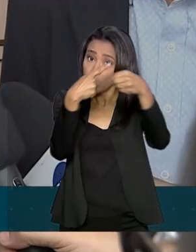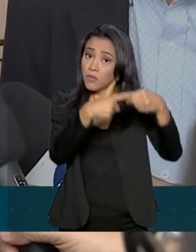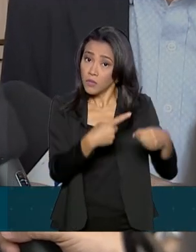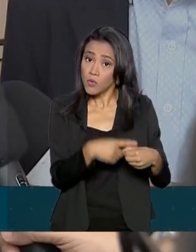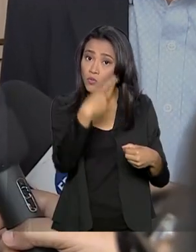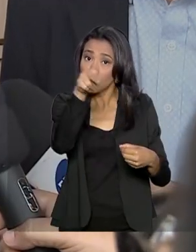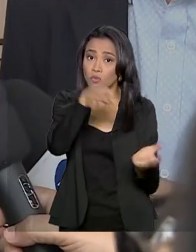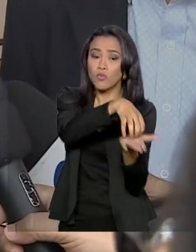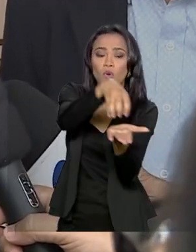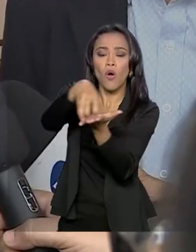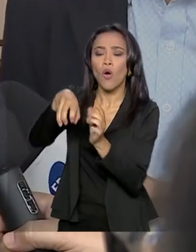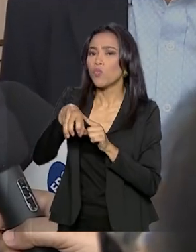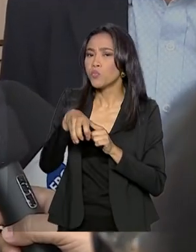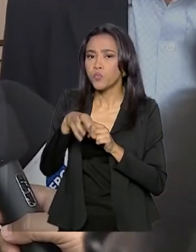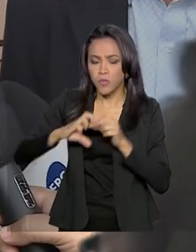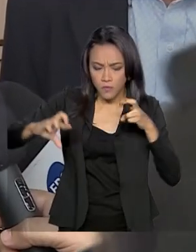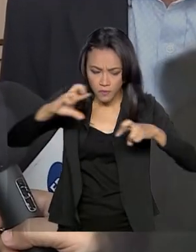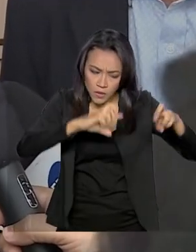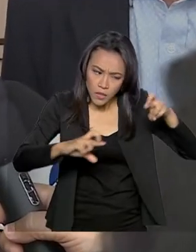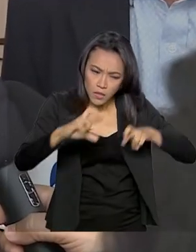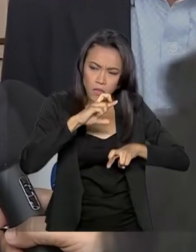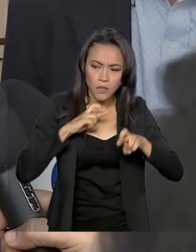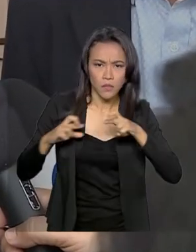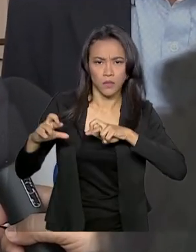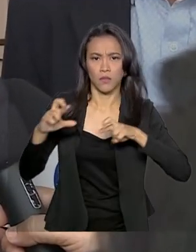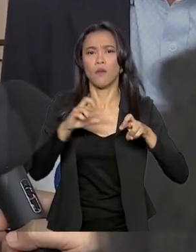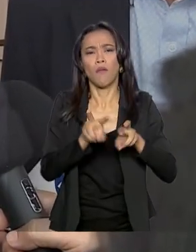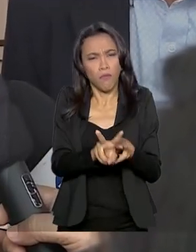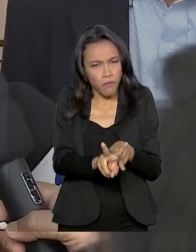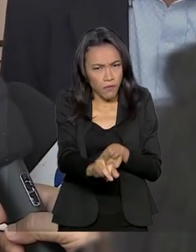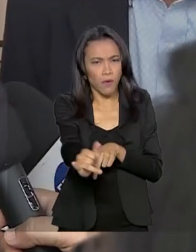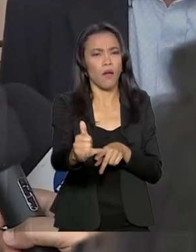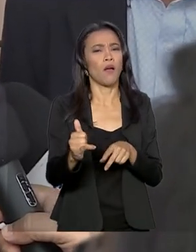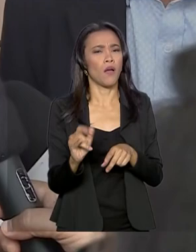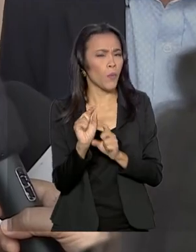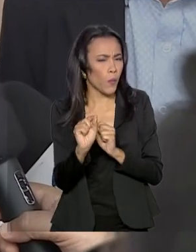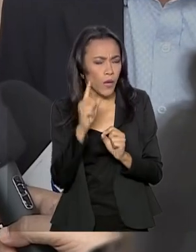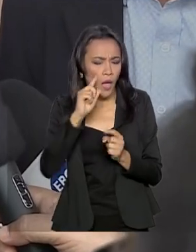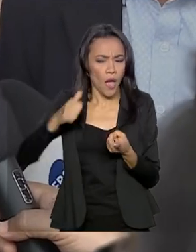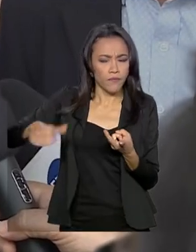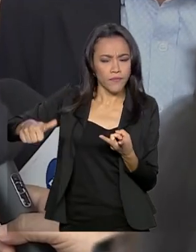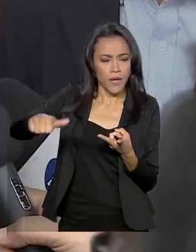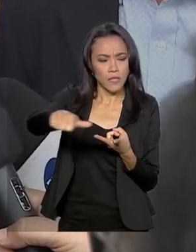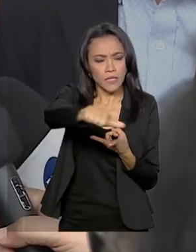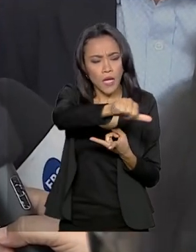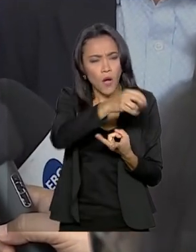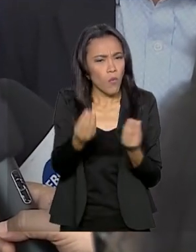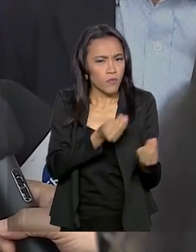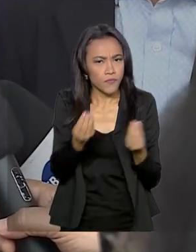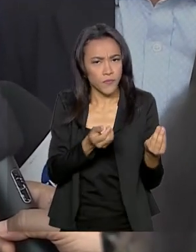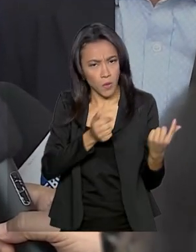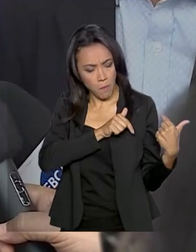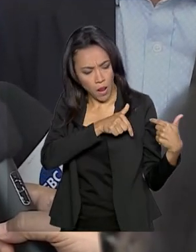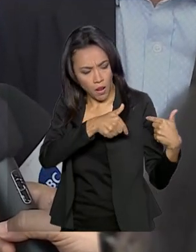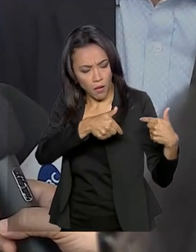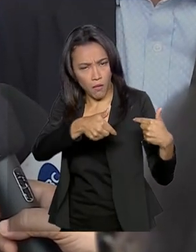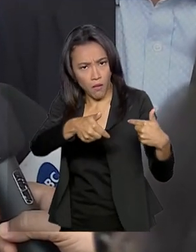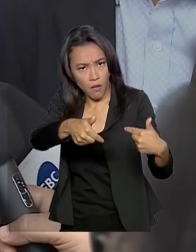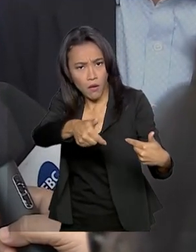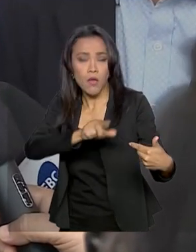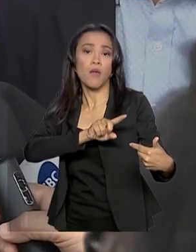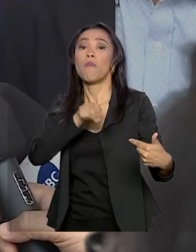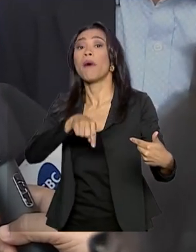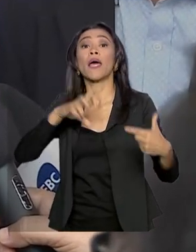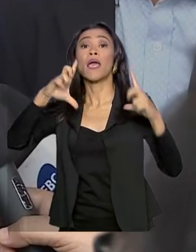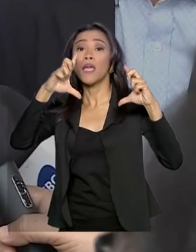de fiscalização ambiental, irão fazer uma análise pós-ação desse ano para que diminua ou